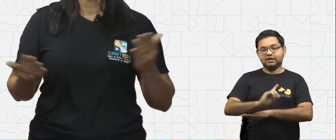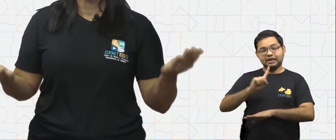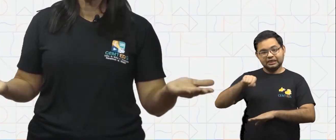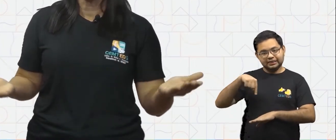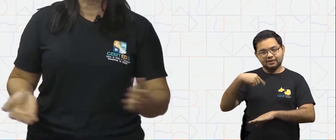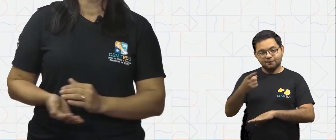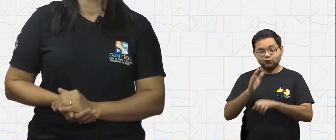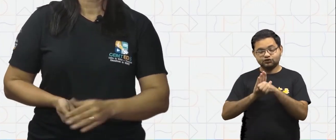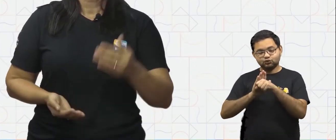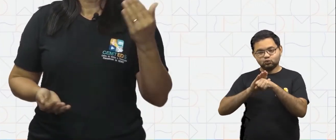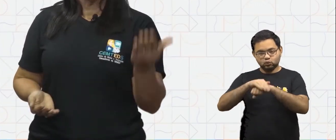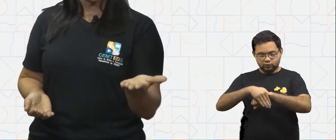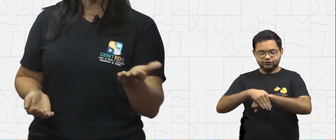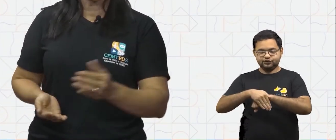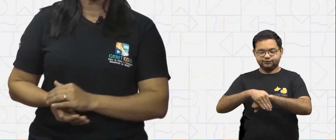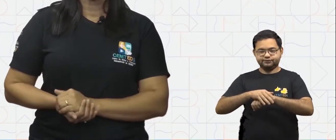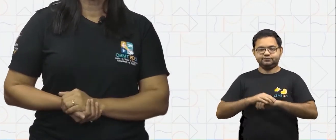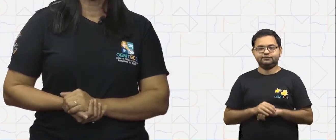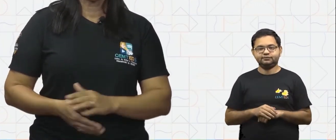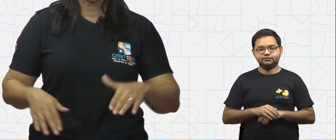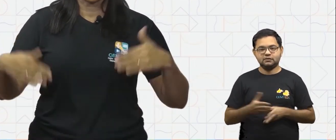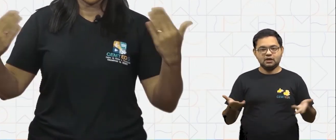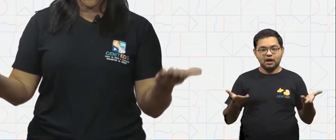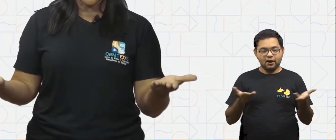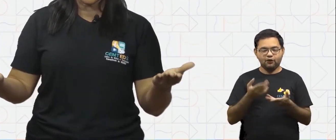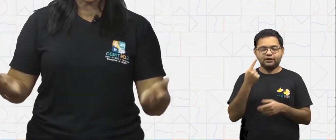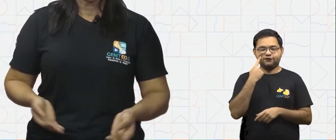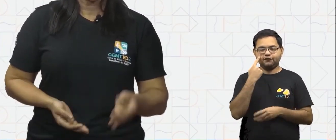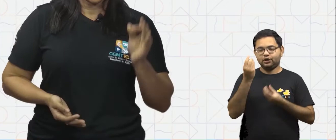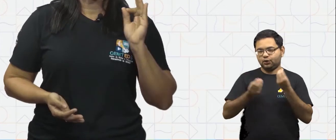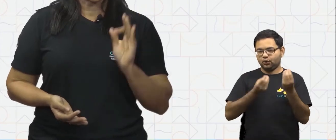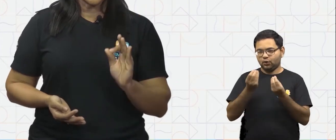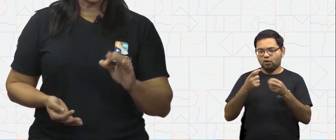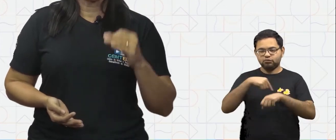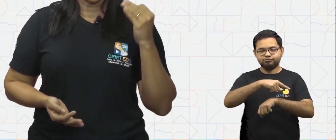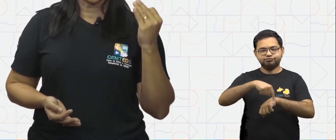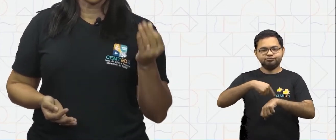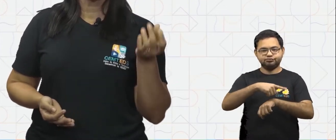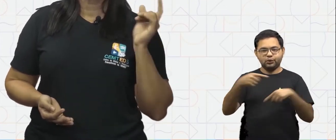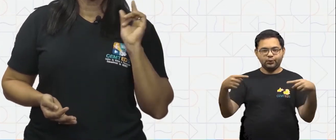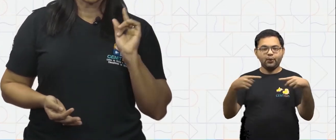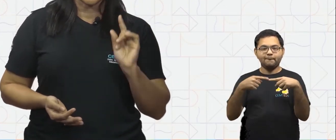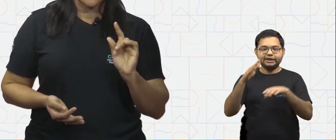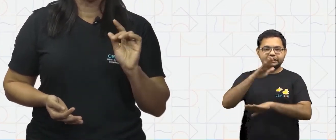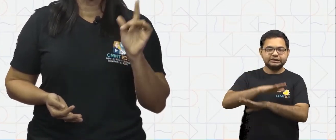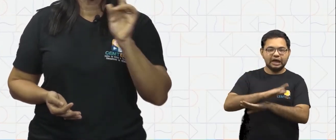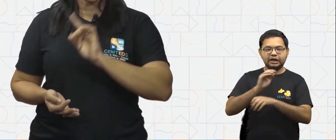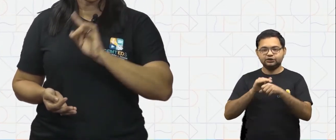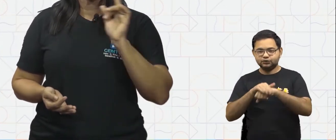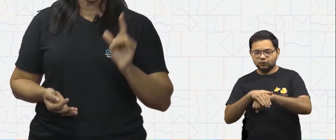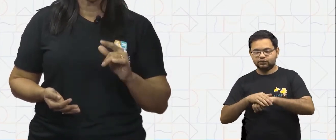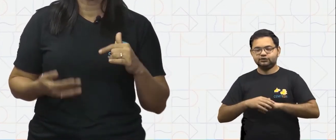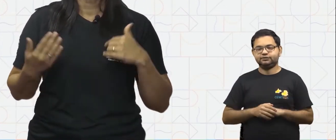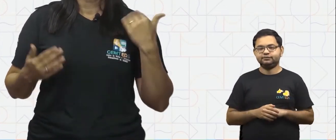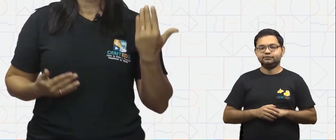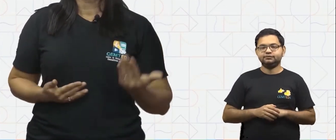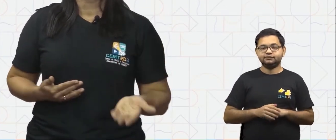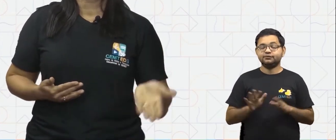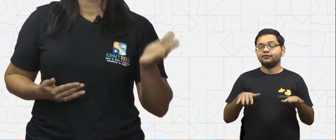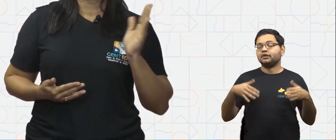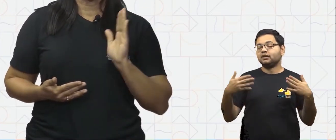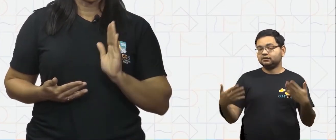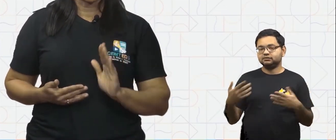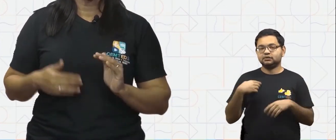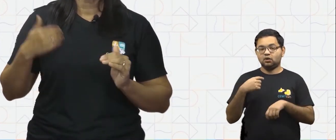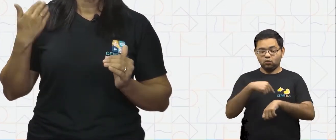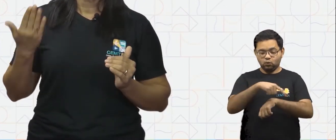período da noite. Vamos ver como fica em horas? Aqui, o relógio digital diferencia os